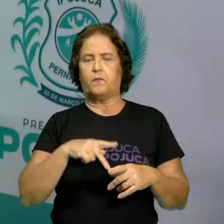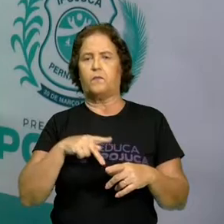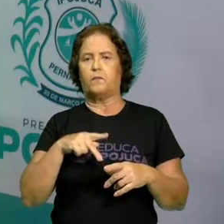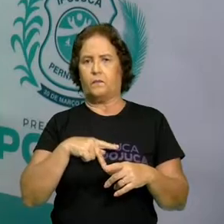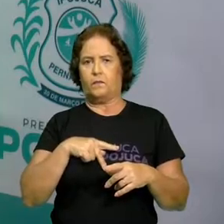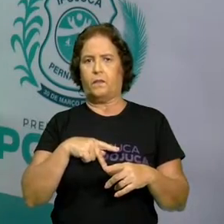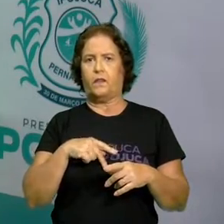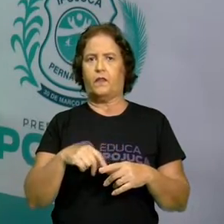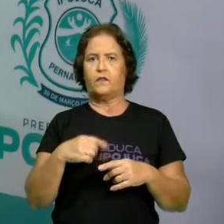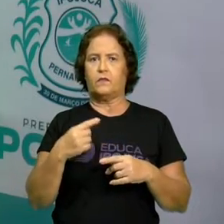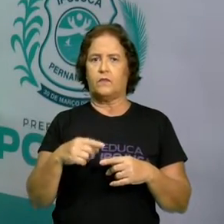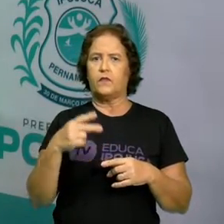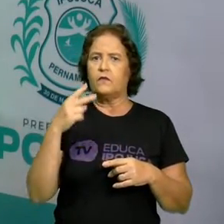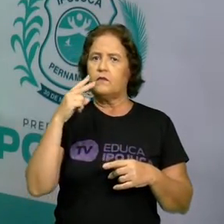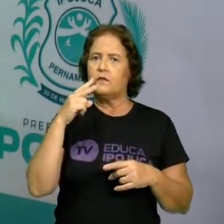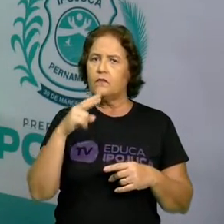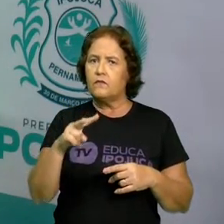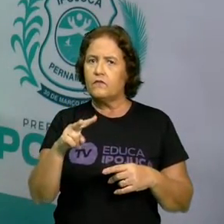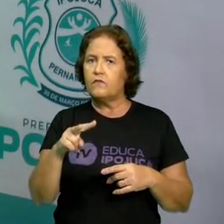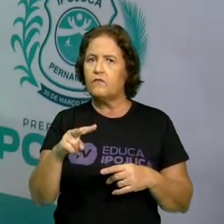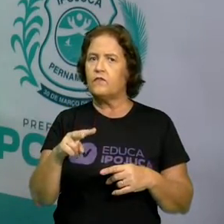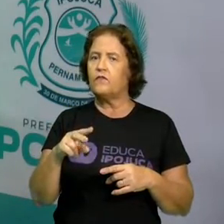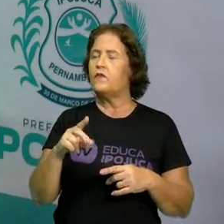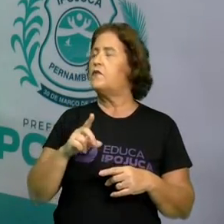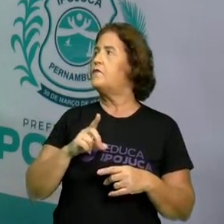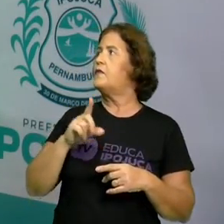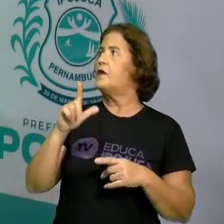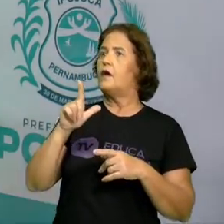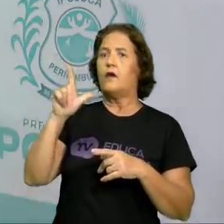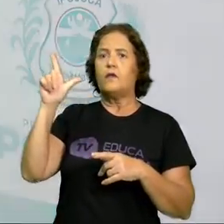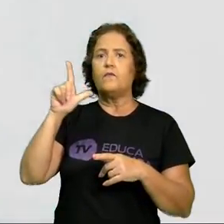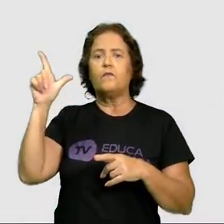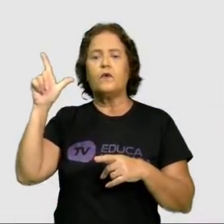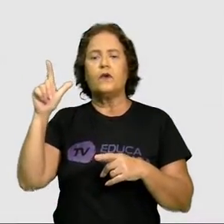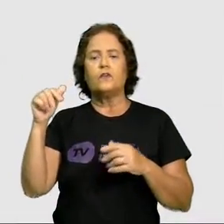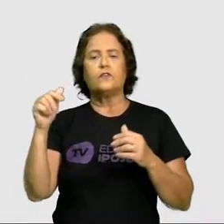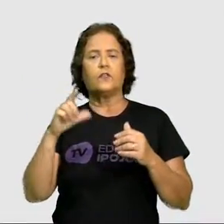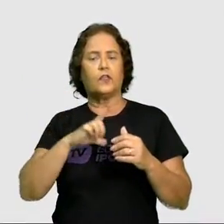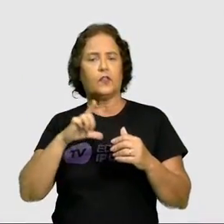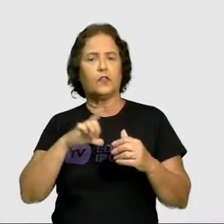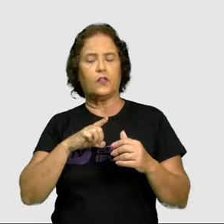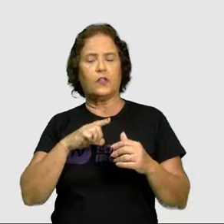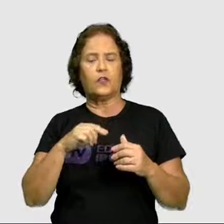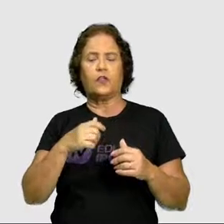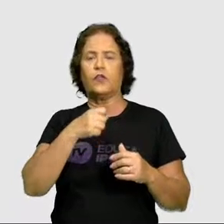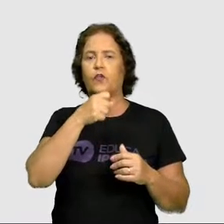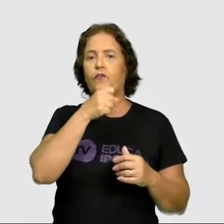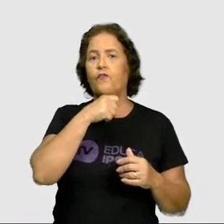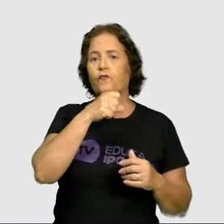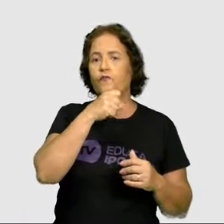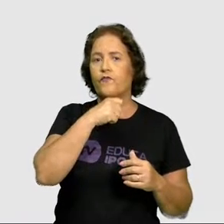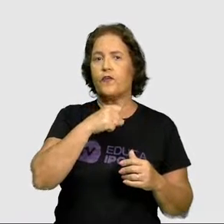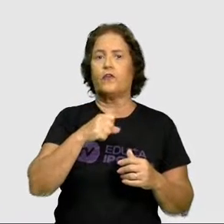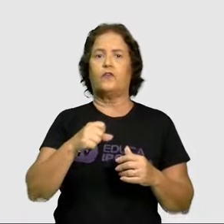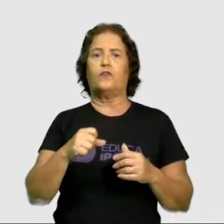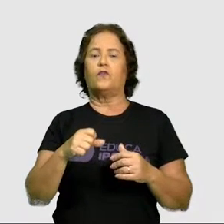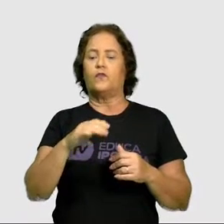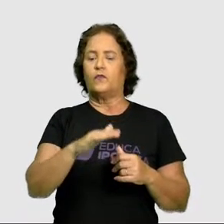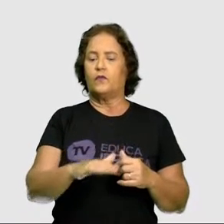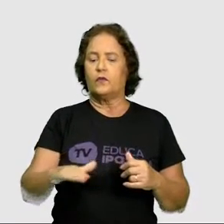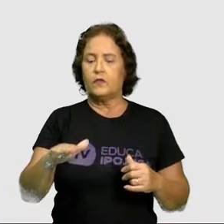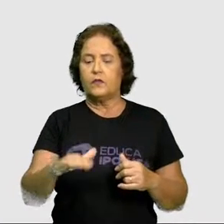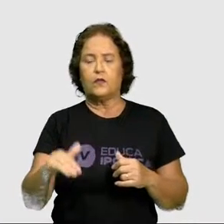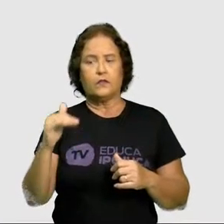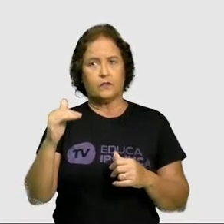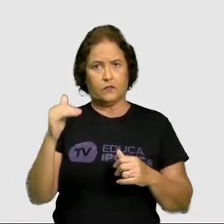que essa imagem aqui, onde tem idosos e jovens, né? E criança, pode existir sim. Essa